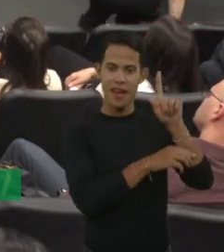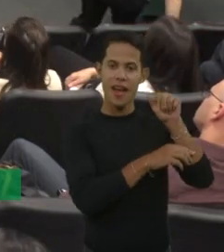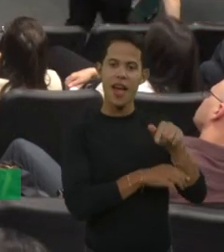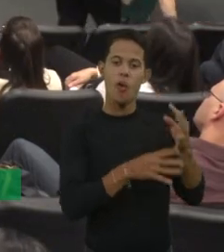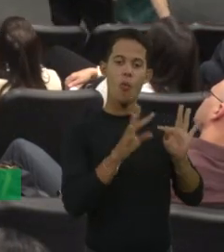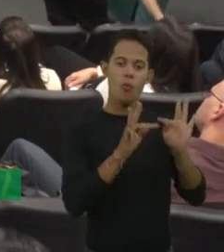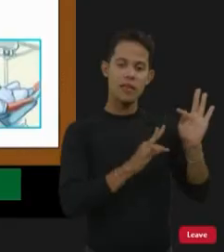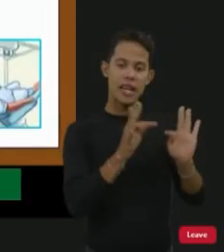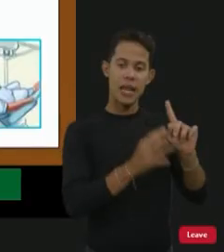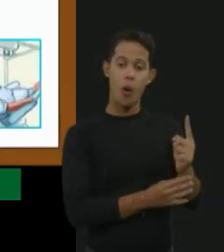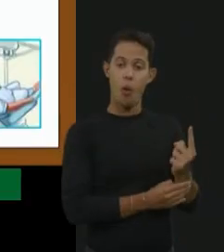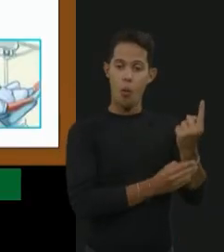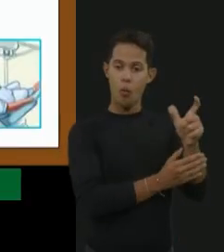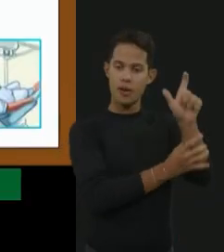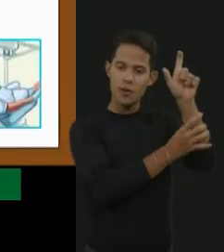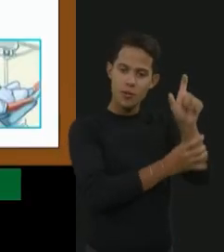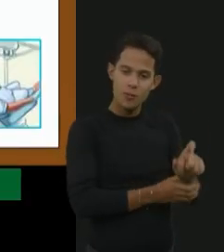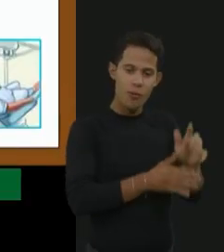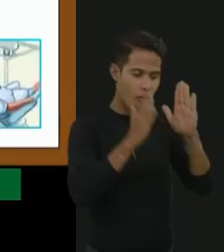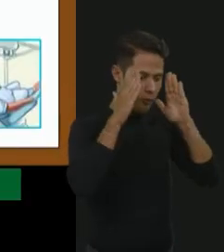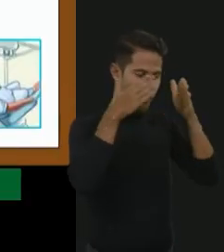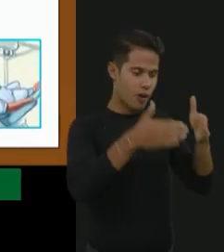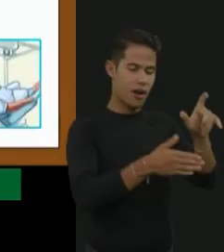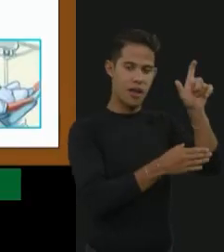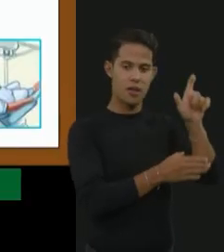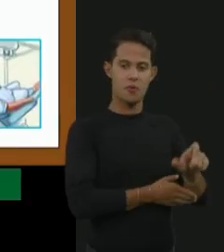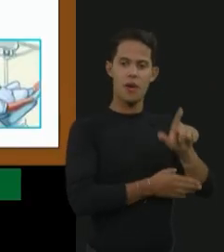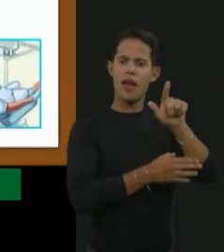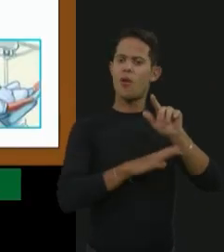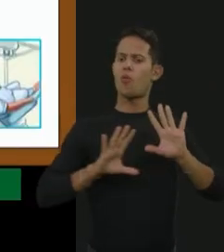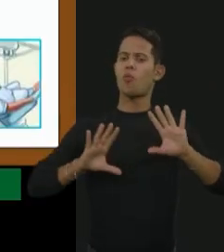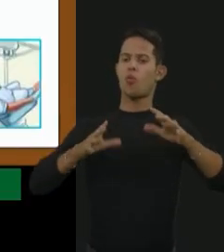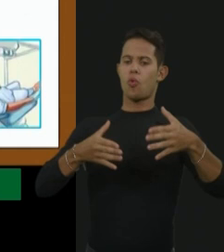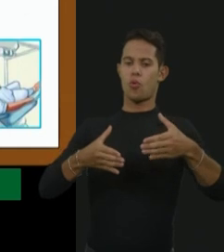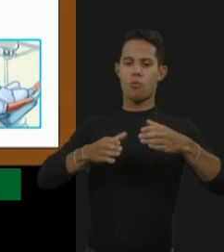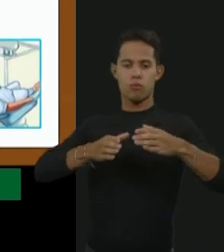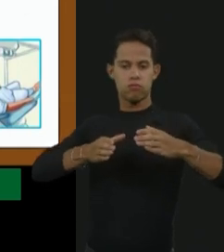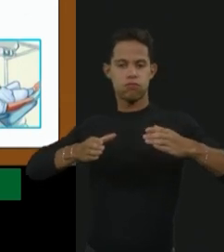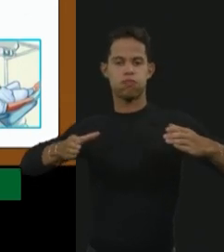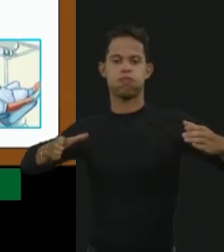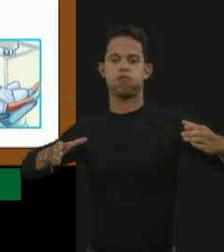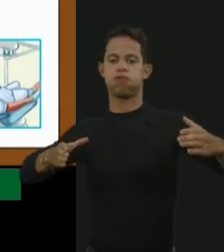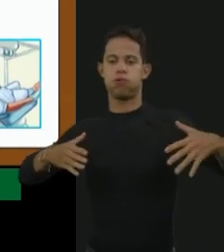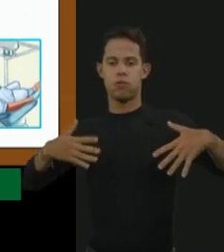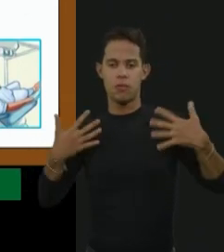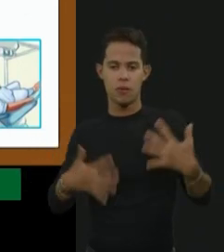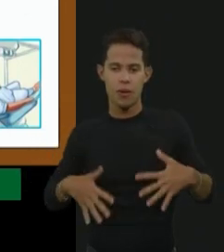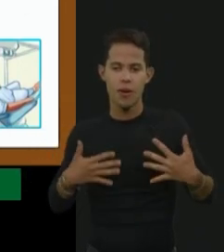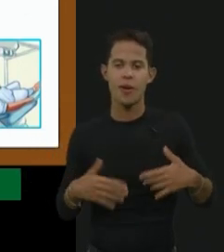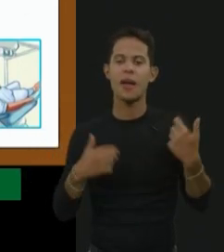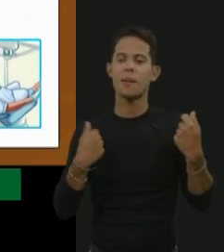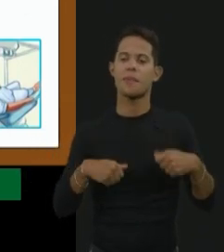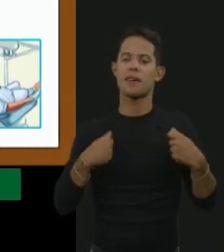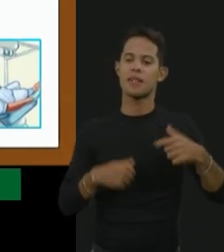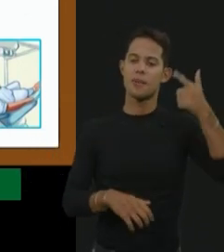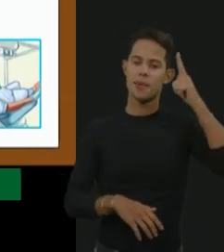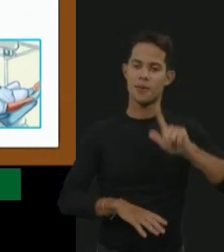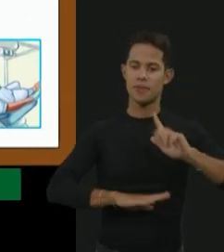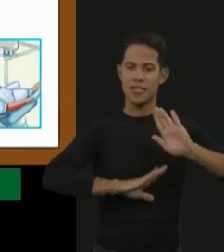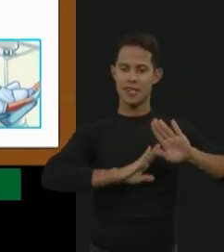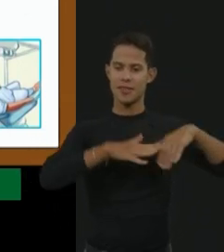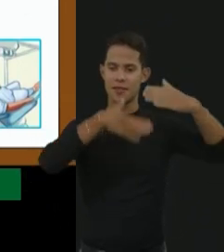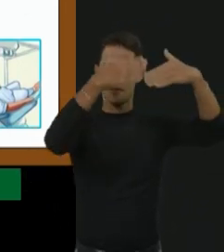é o paciente, mas é uma equipe muito grande que precisa para ter, desenvolver